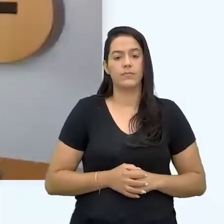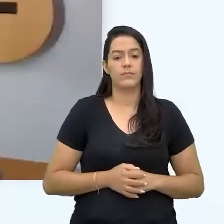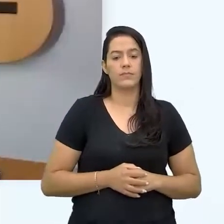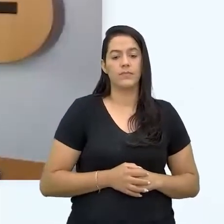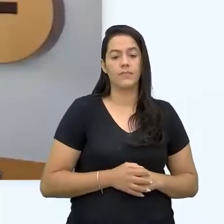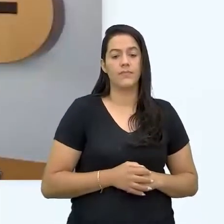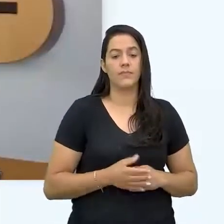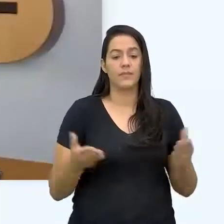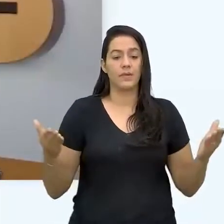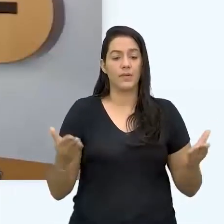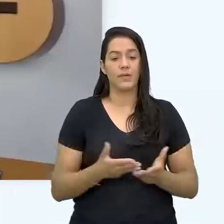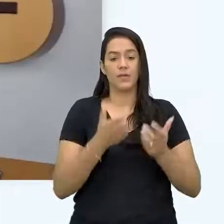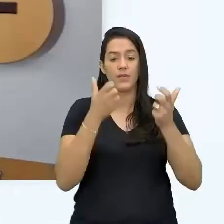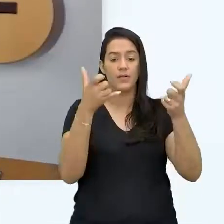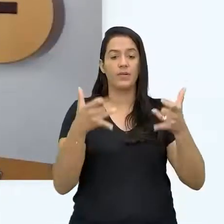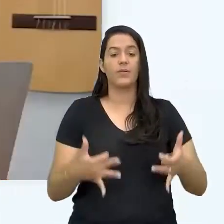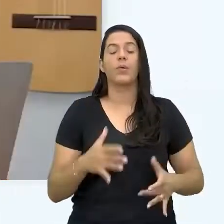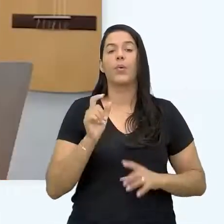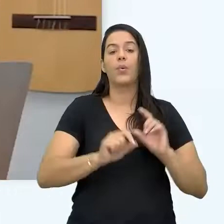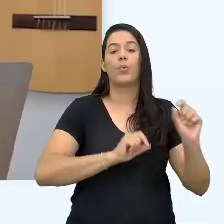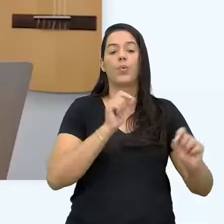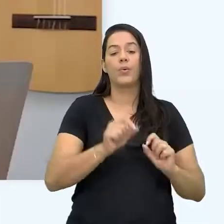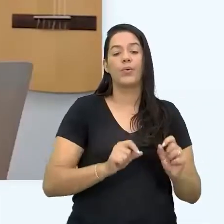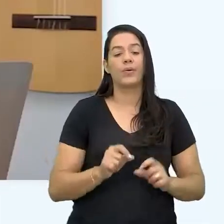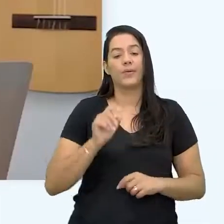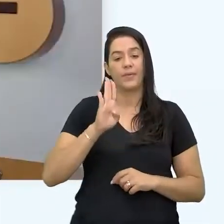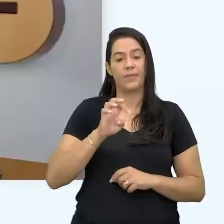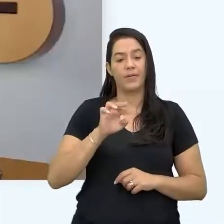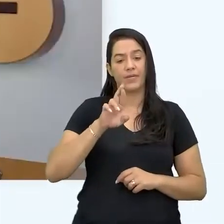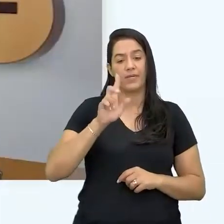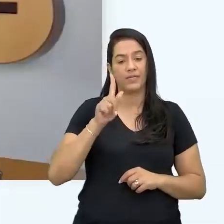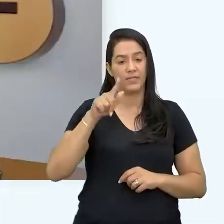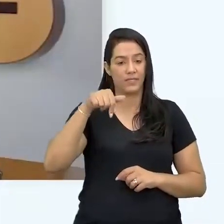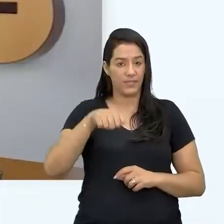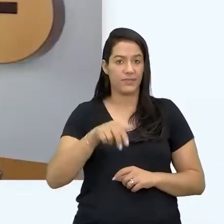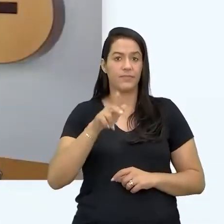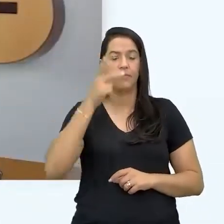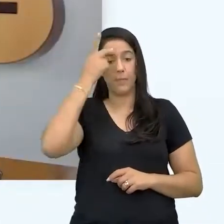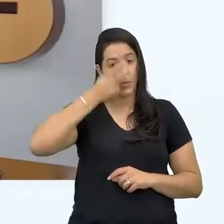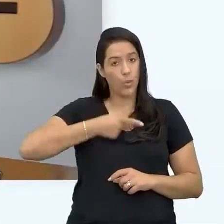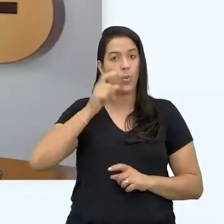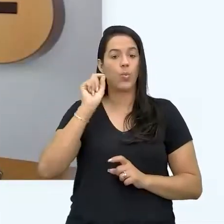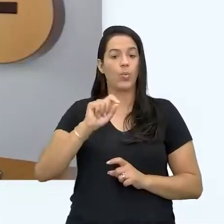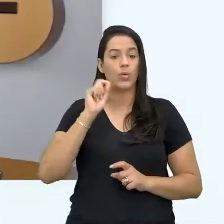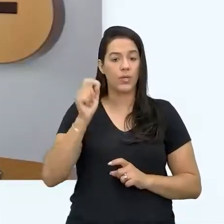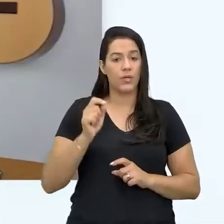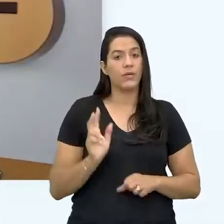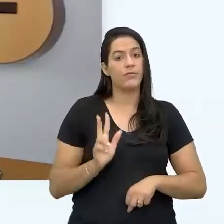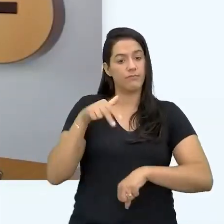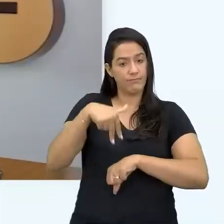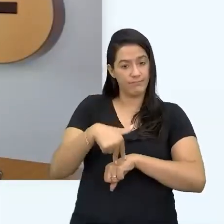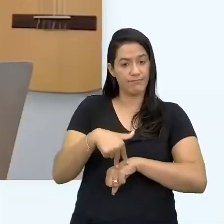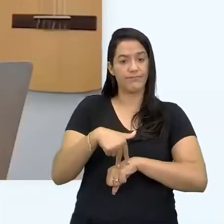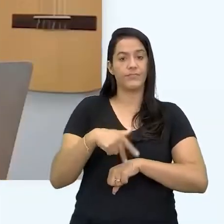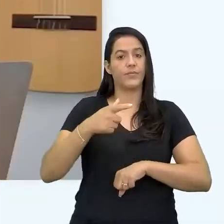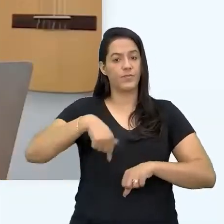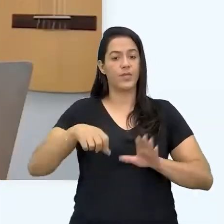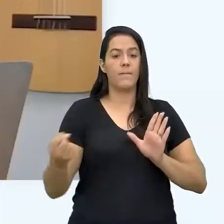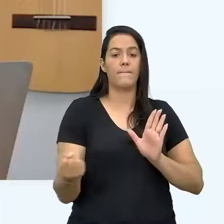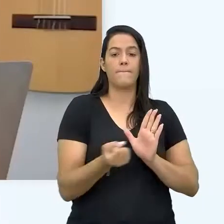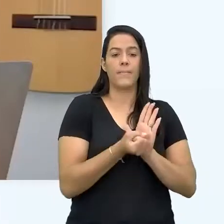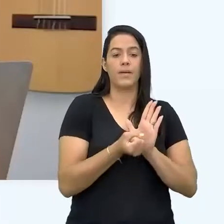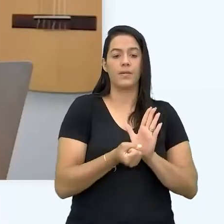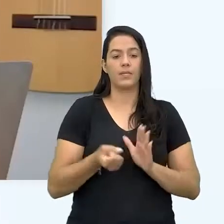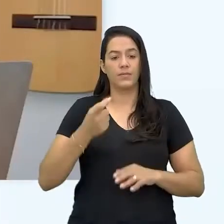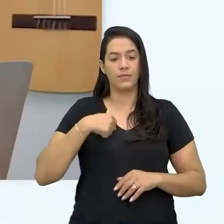Primeiro explicando um pouquinho pra você o que é esse tal de branding pessoal, né? Ele nada mais é do que você se posicionar como uma marca. Você